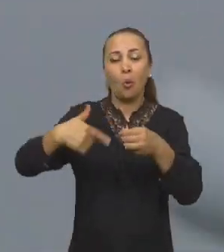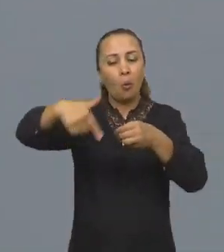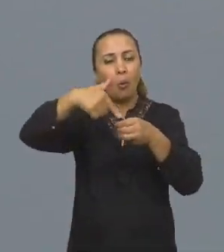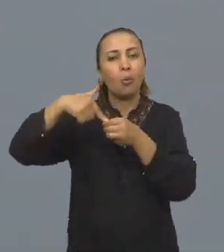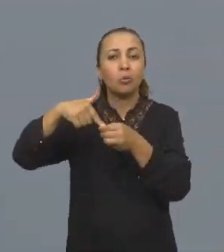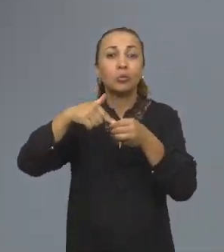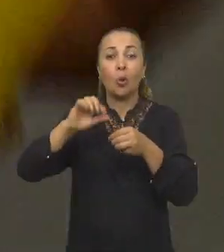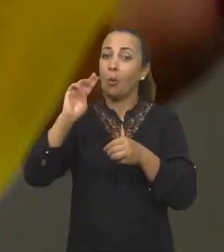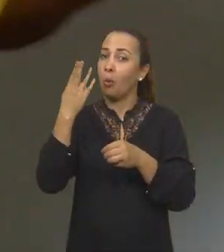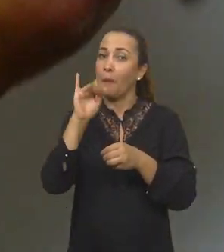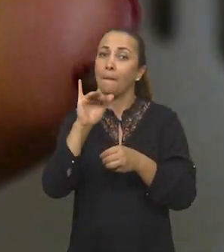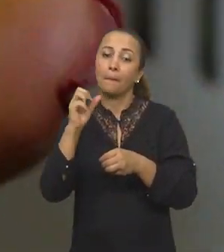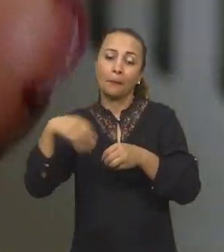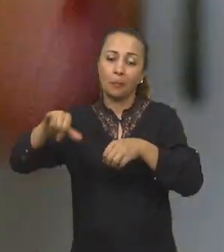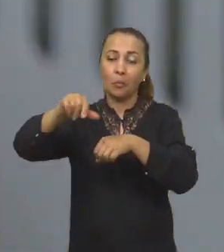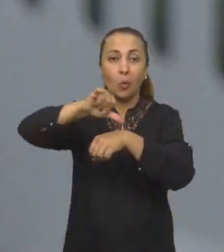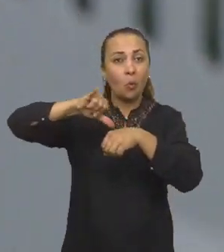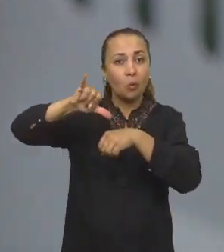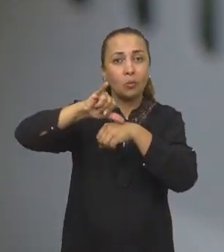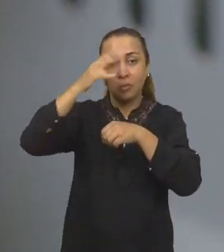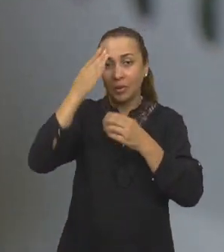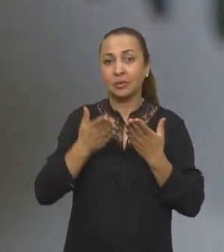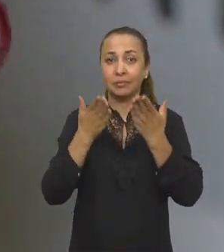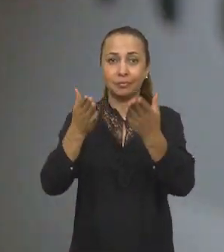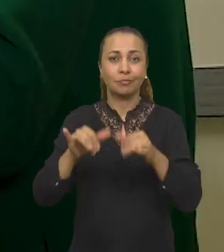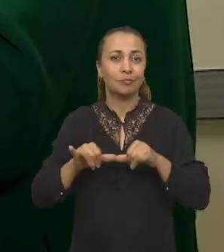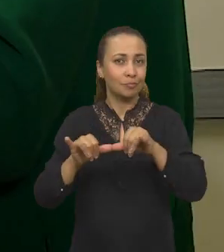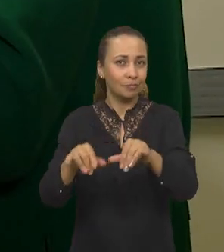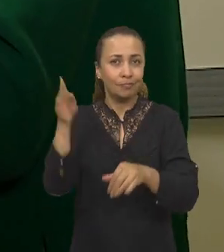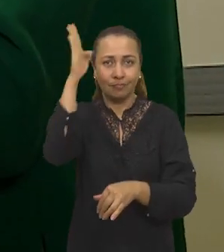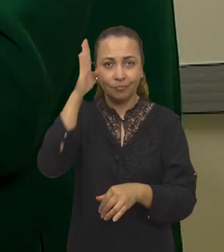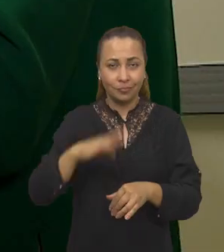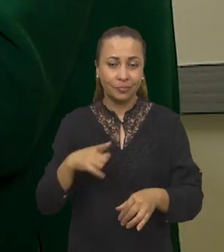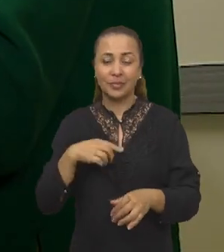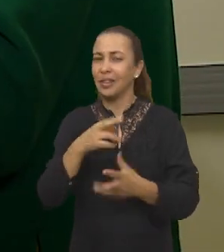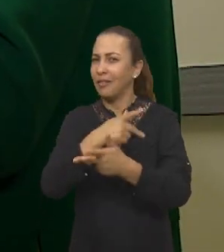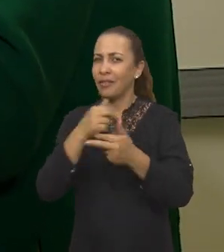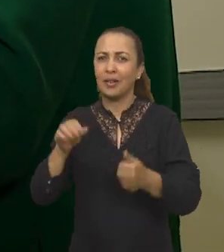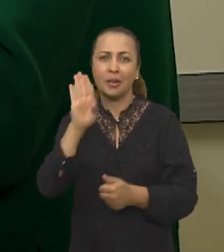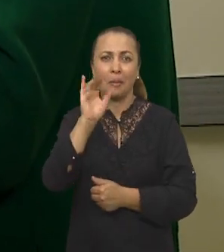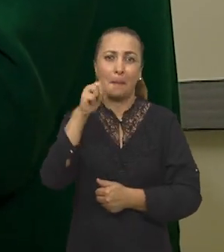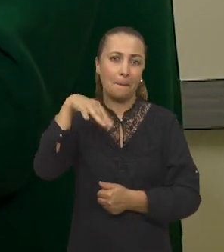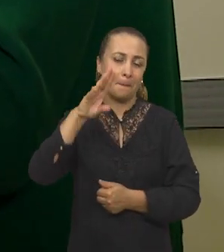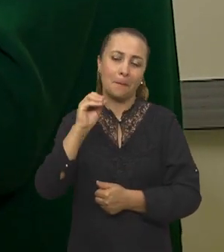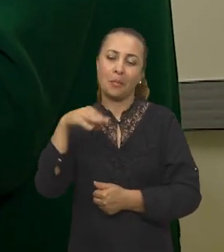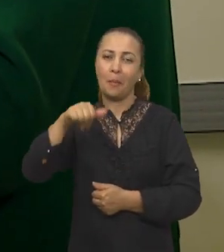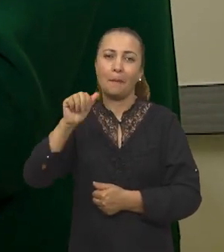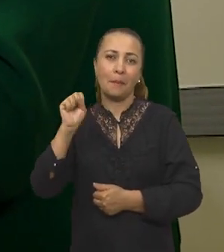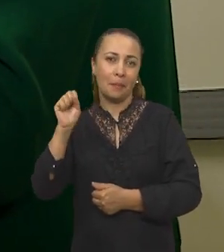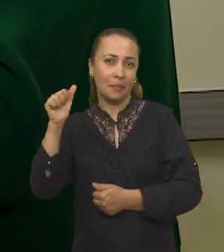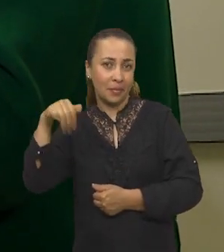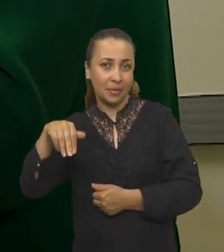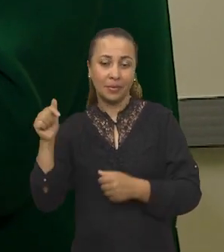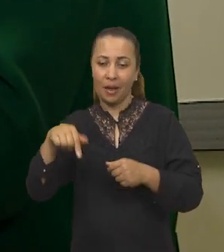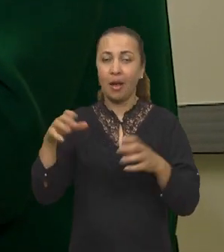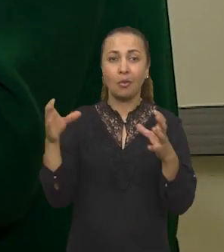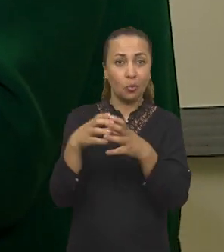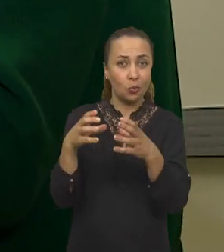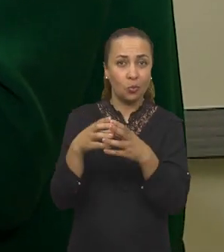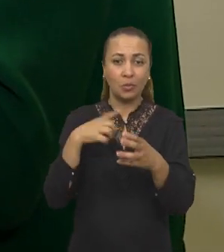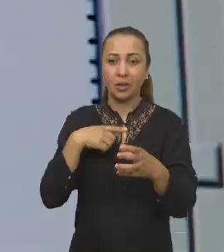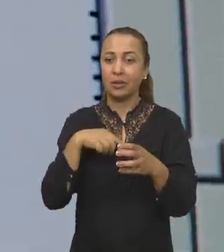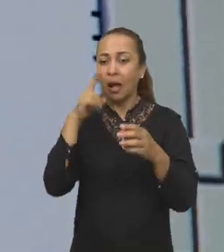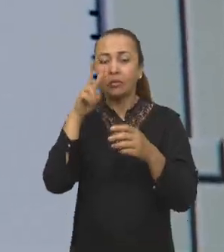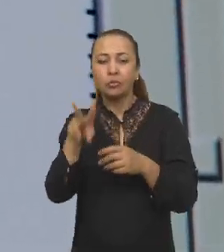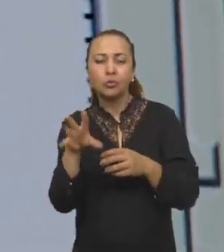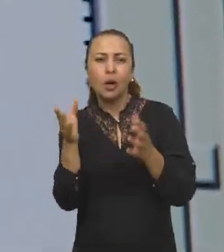biocombustível, um bioóleo com potencial entregue aí para o mercado. E aqui no Brasil tem vários tipos de biomassa. Especificamente aqui no grupo, a gente